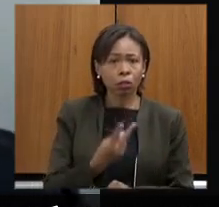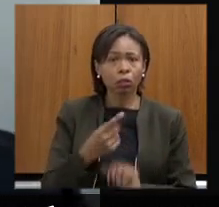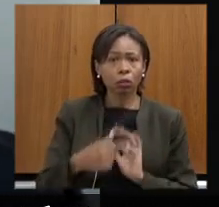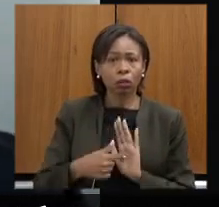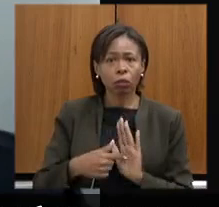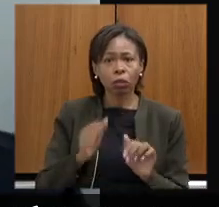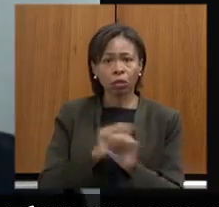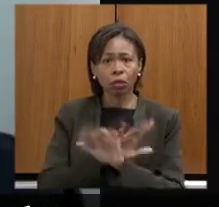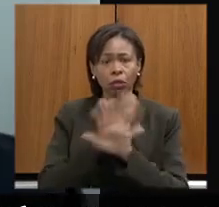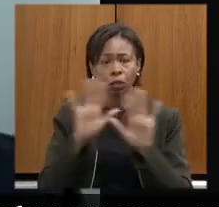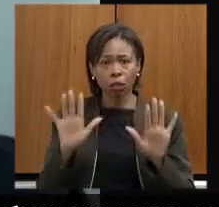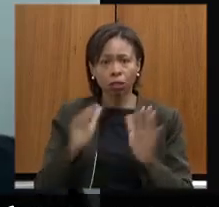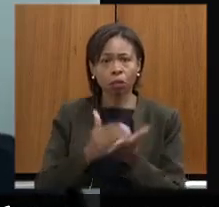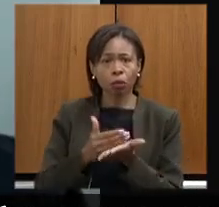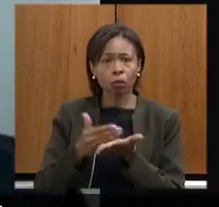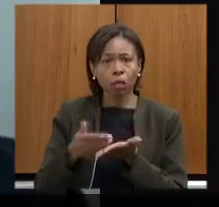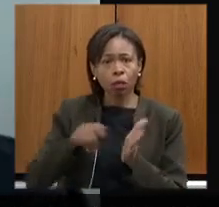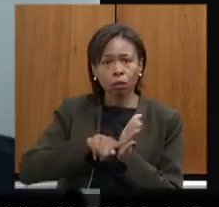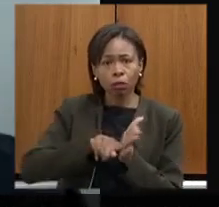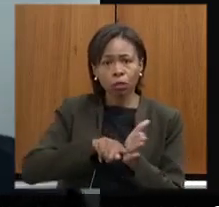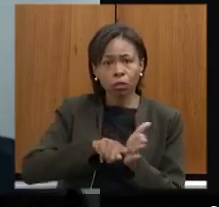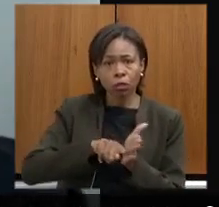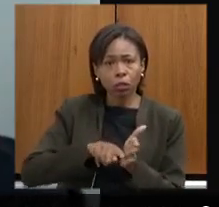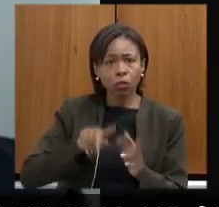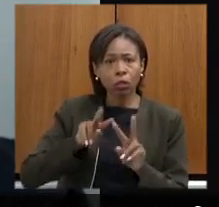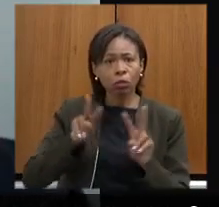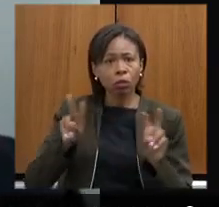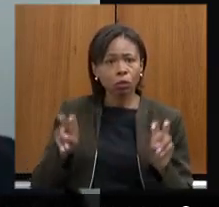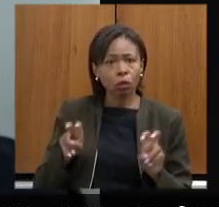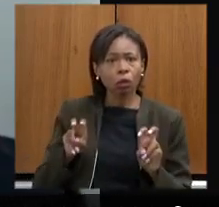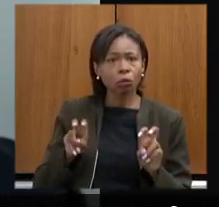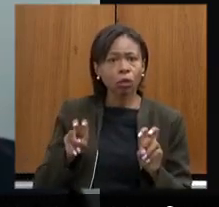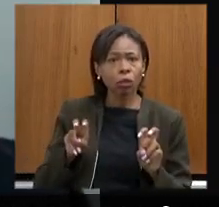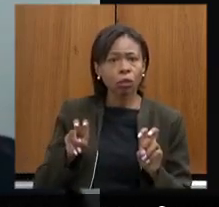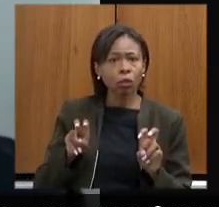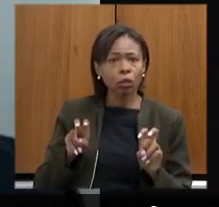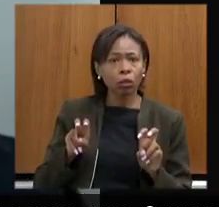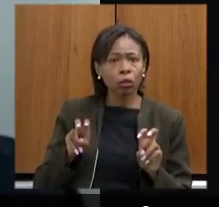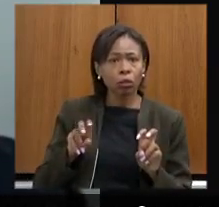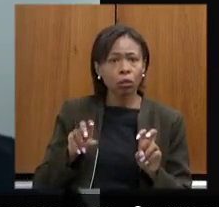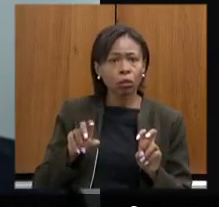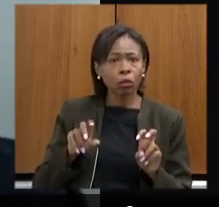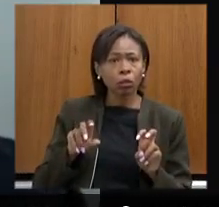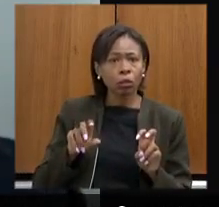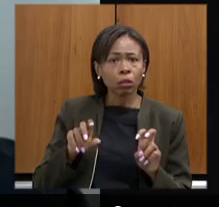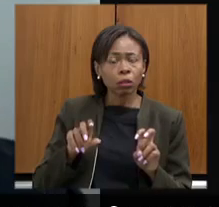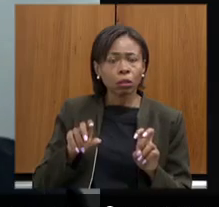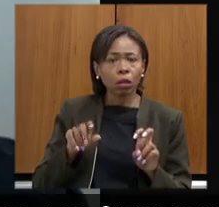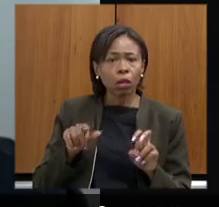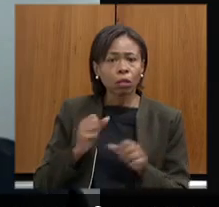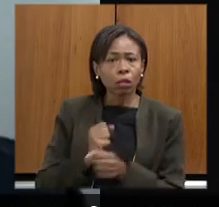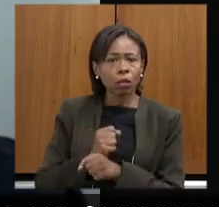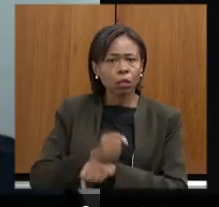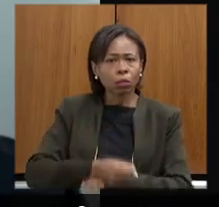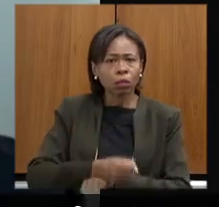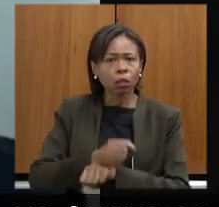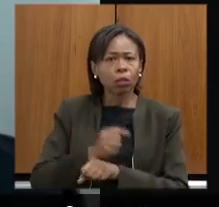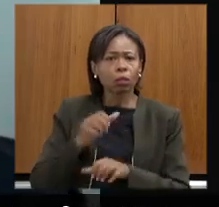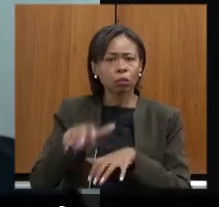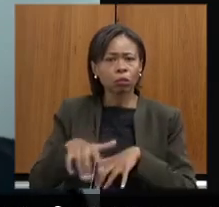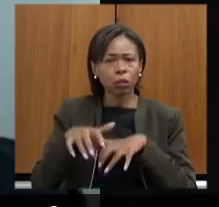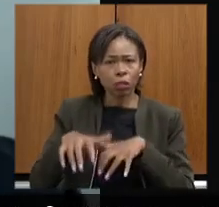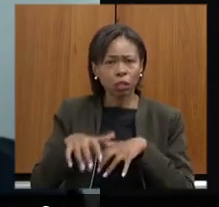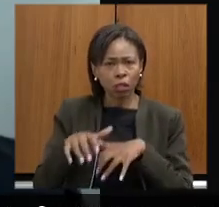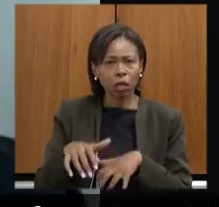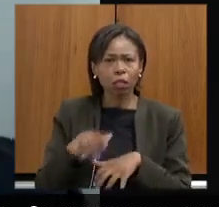pra poder começar a pesquisa com a questão de lavra a servidão minerária tem que dar bem sedimentada essa questão por si só já me